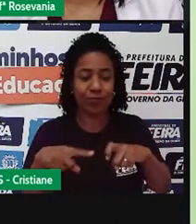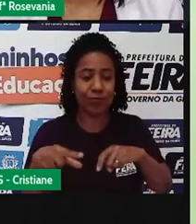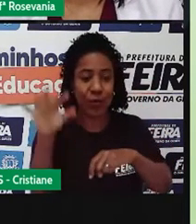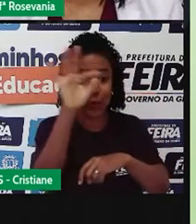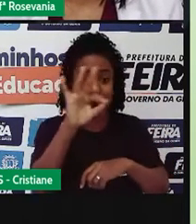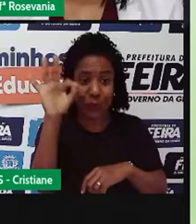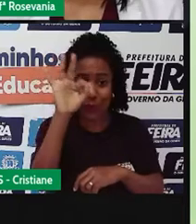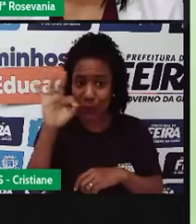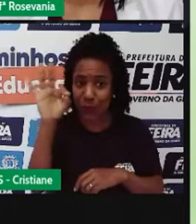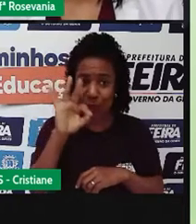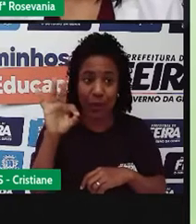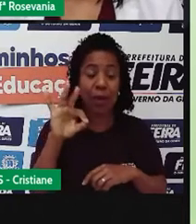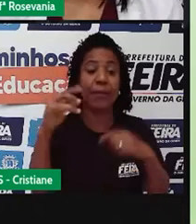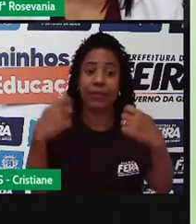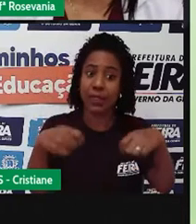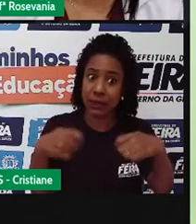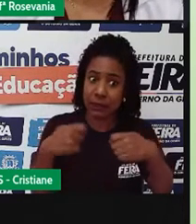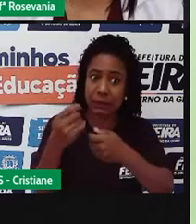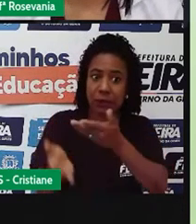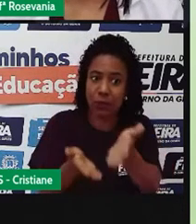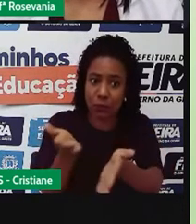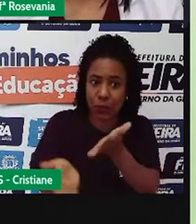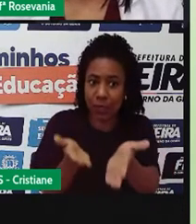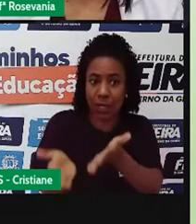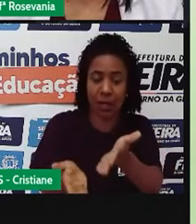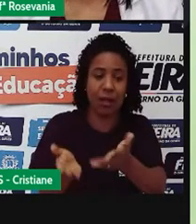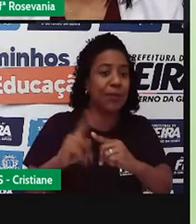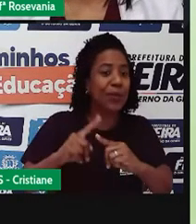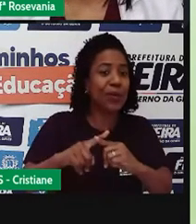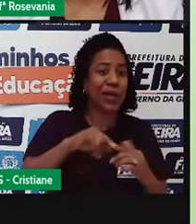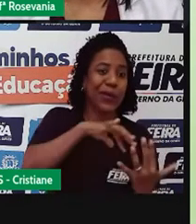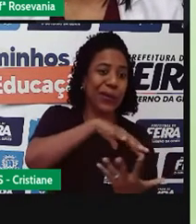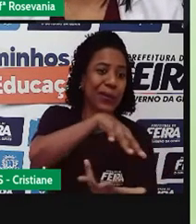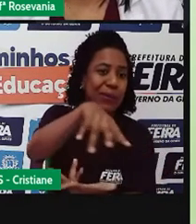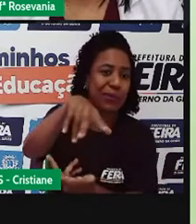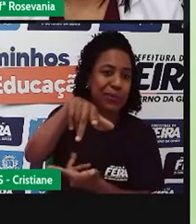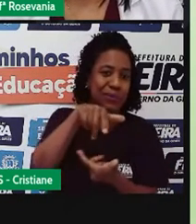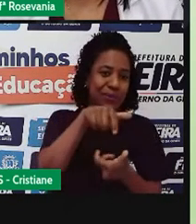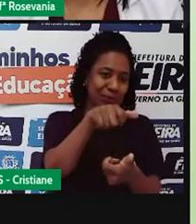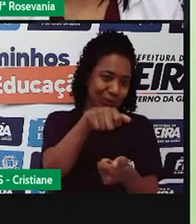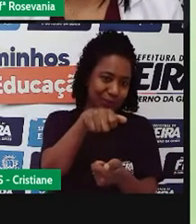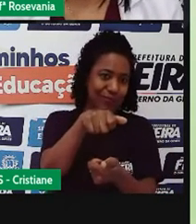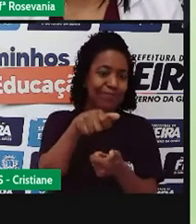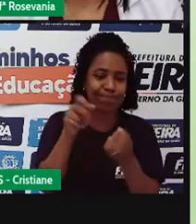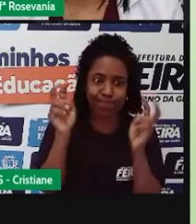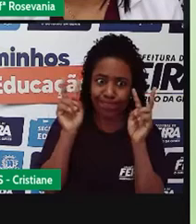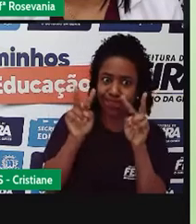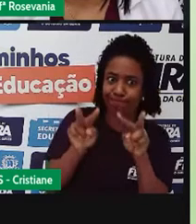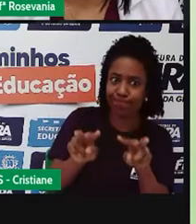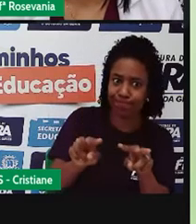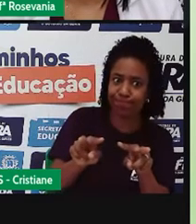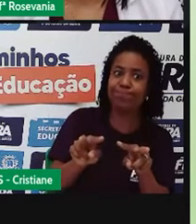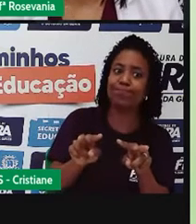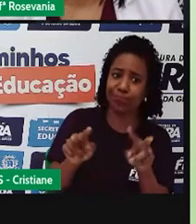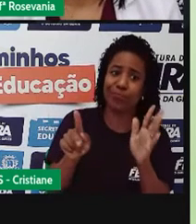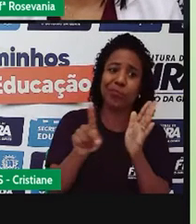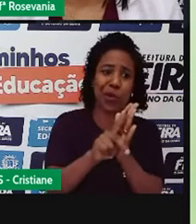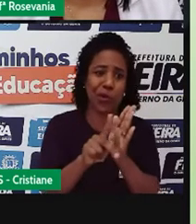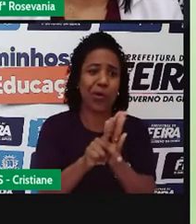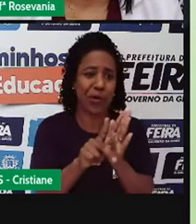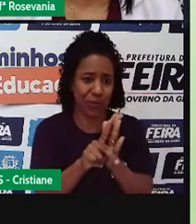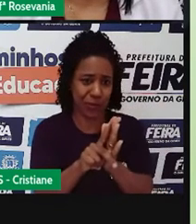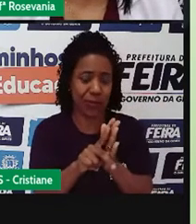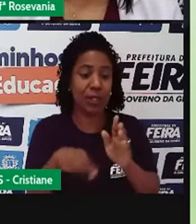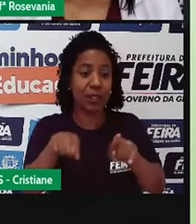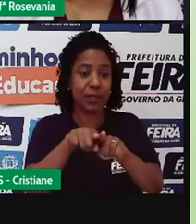porque é um patrimônio mundial. E a gente sabe também que ela altera no regime das chuvas, e